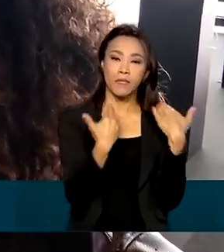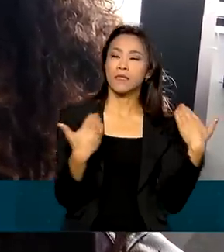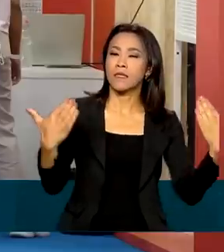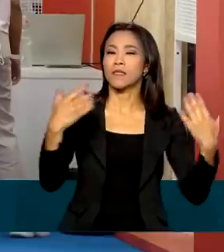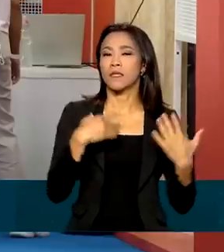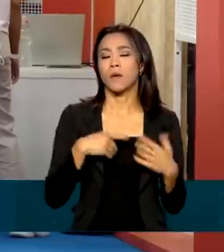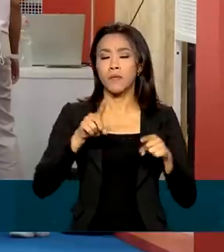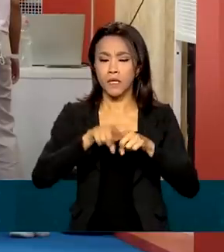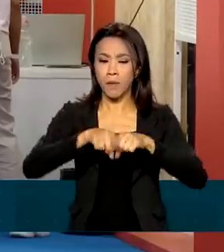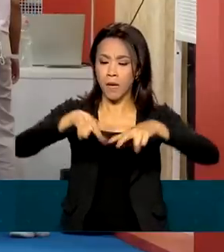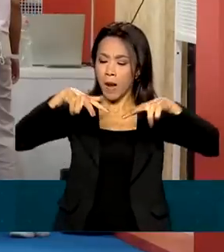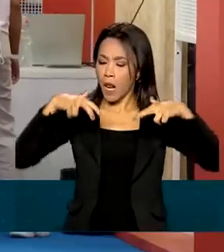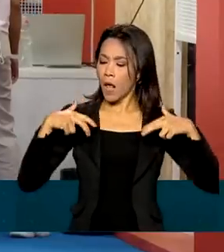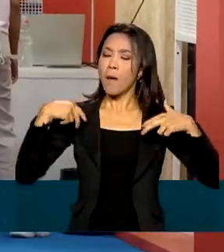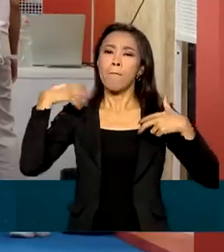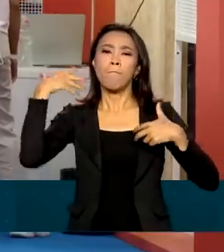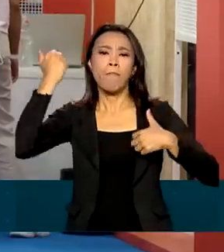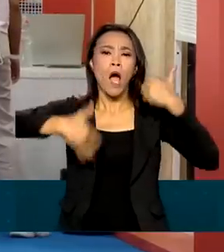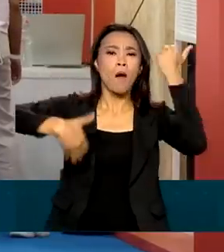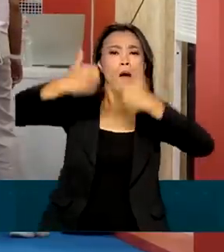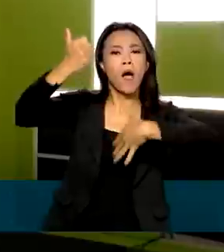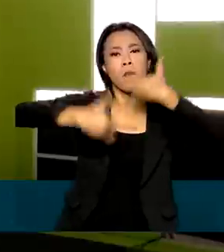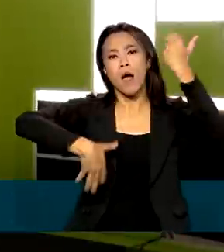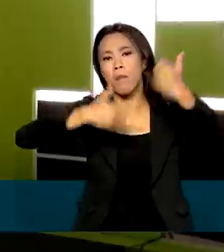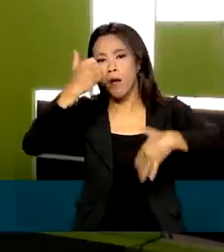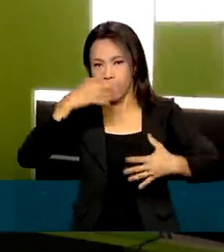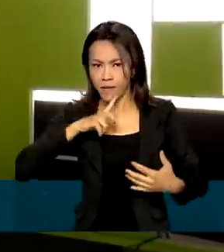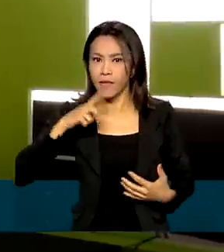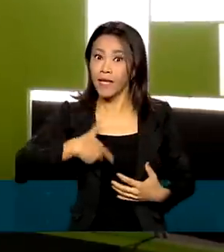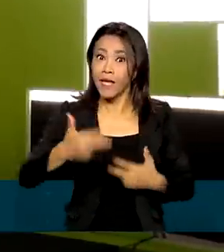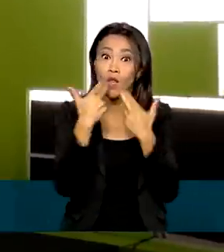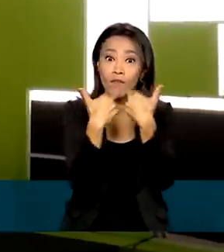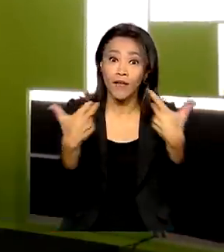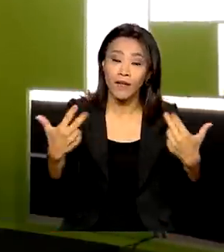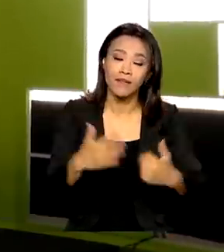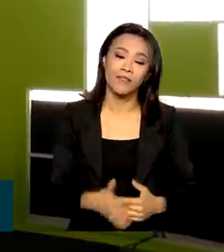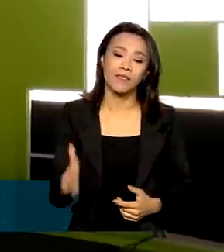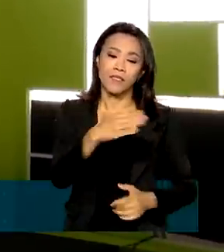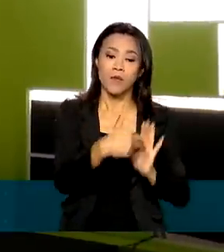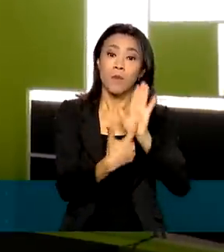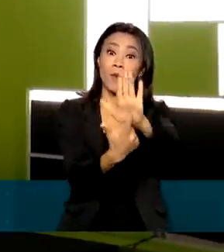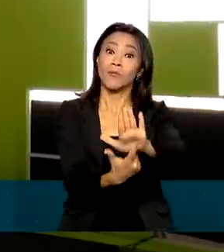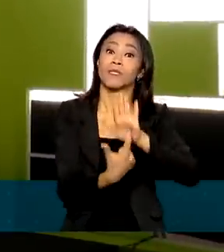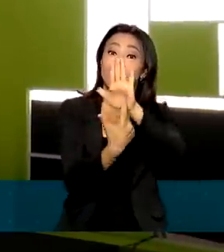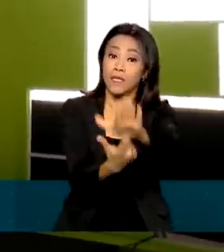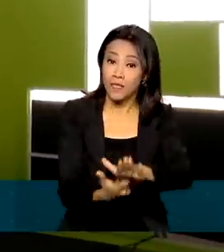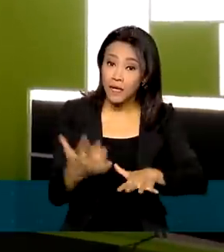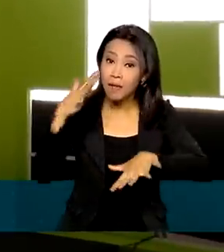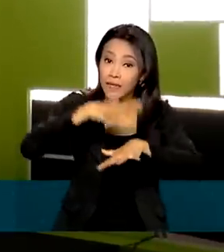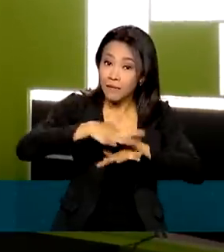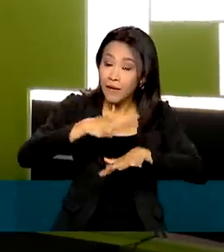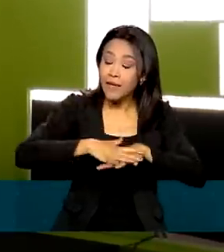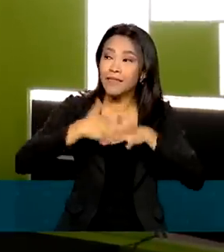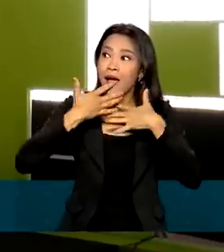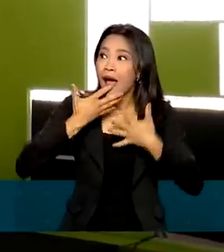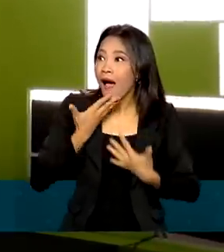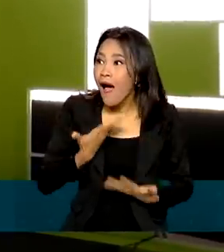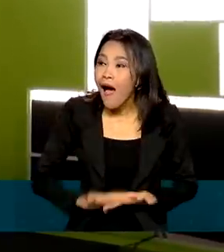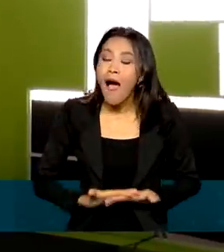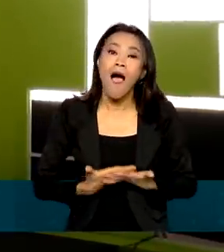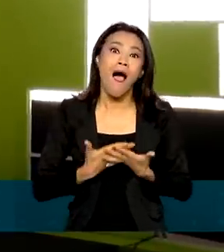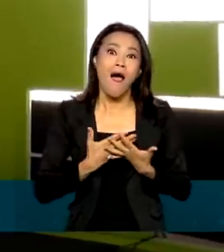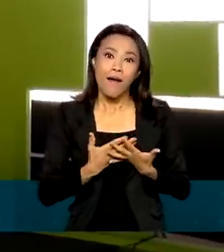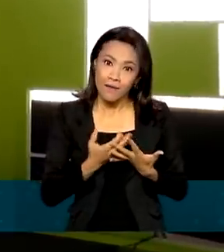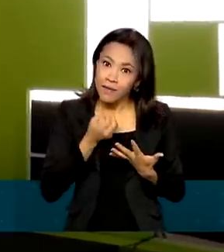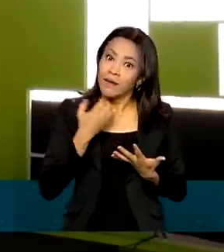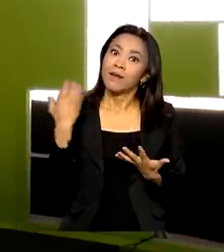mesas redondas, que são novidade neste ano. Nós queremos transmitir o quanto a matemática é encantadora, útil, instigante, quanto